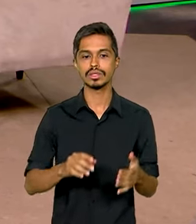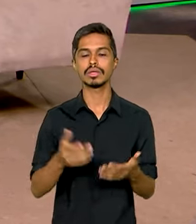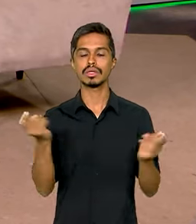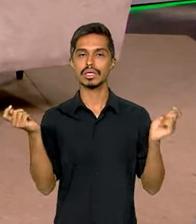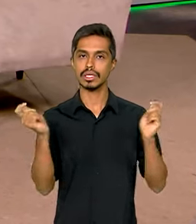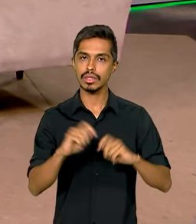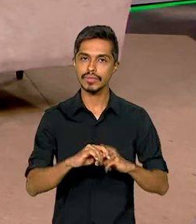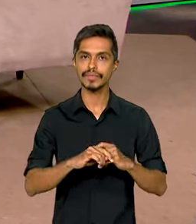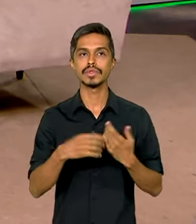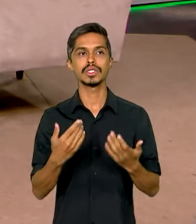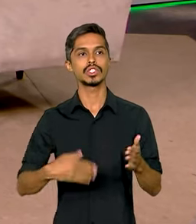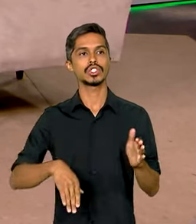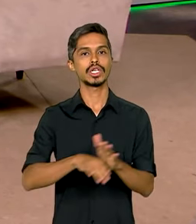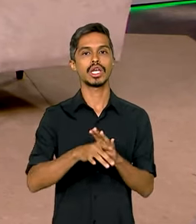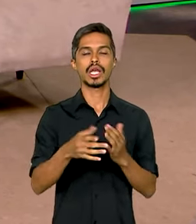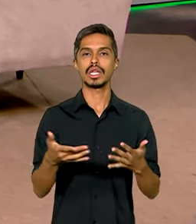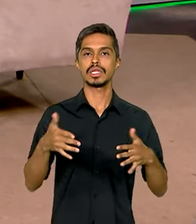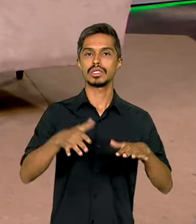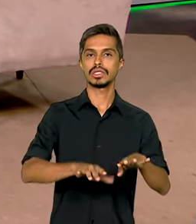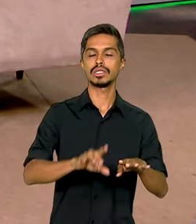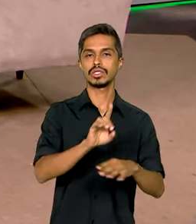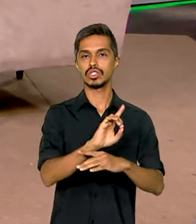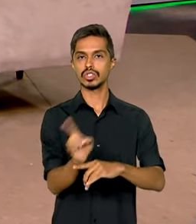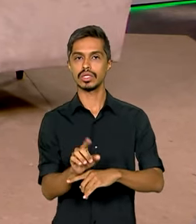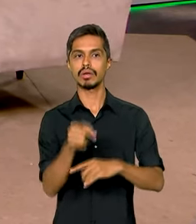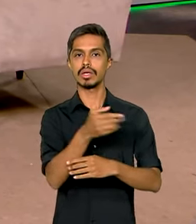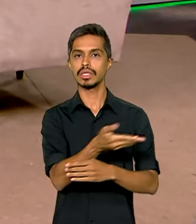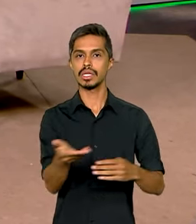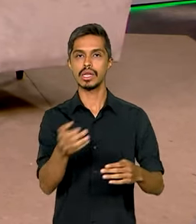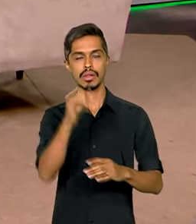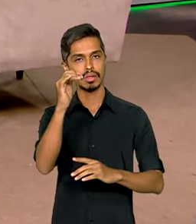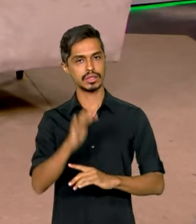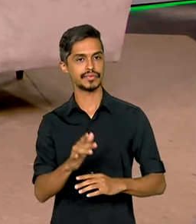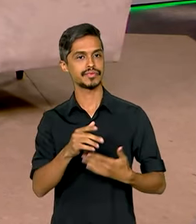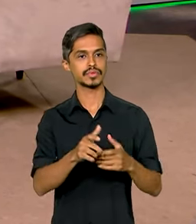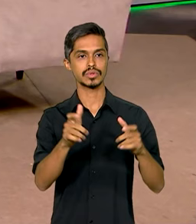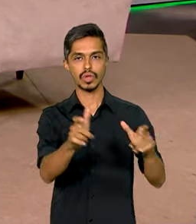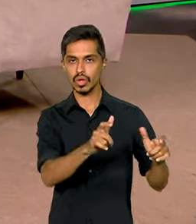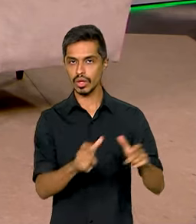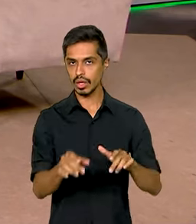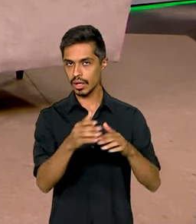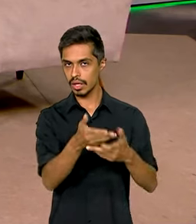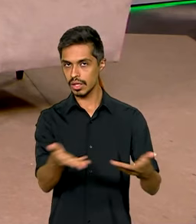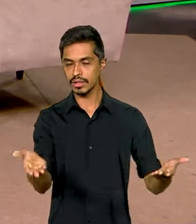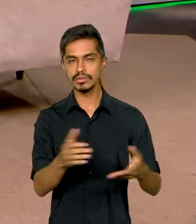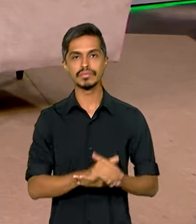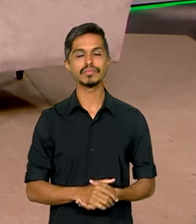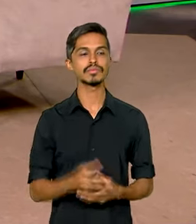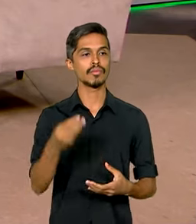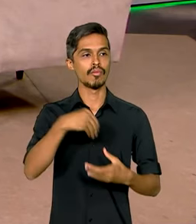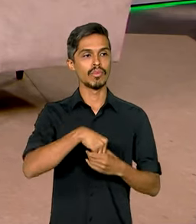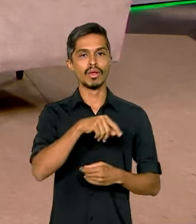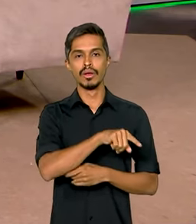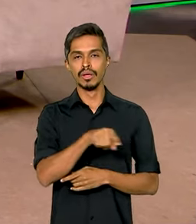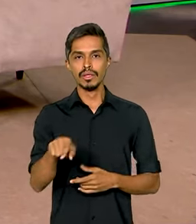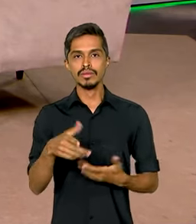viabilizando chegar essa inclusão digital para esses brasileiros nessas localidades. Então, dentro dessa